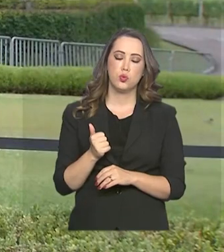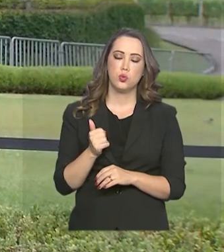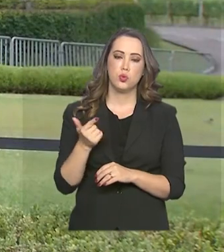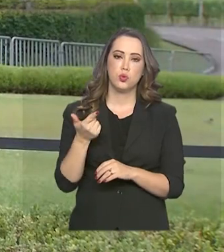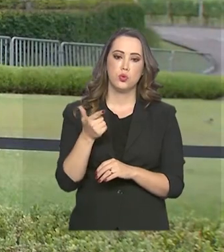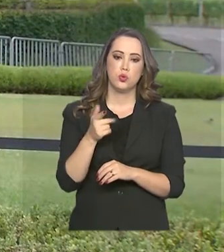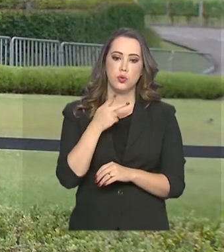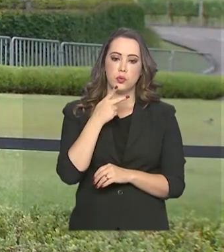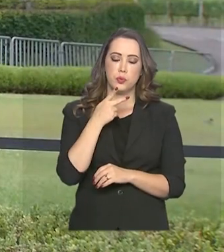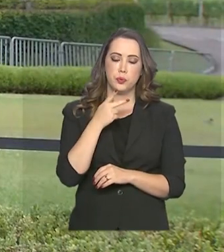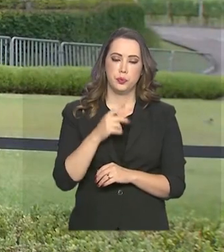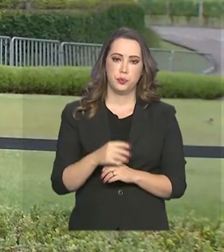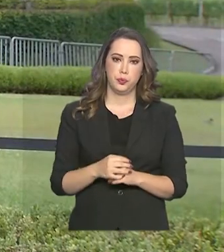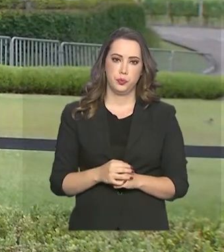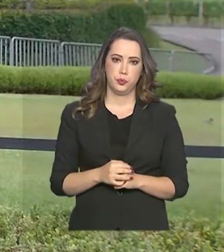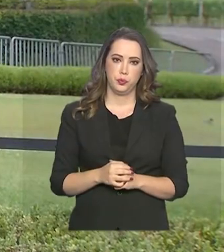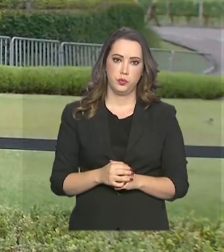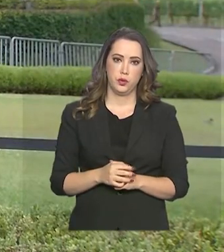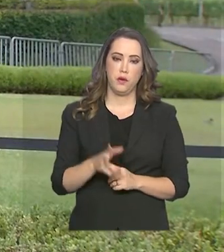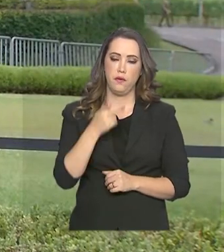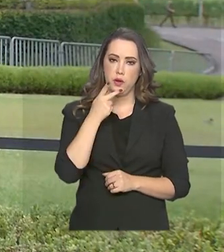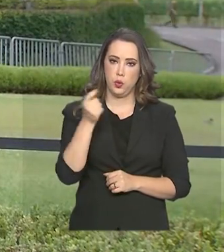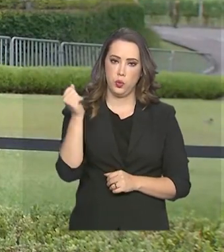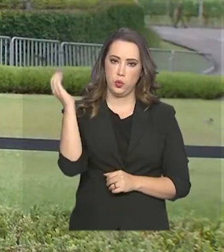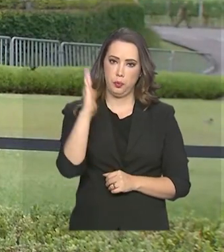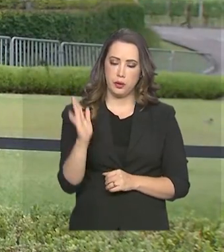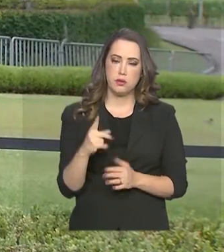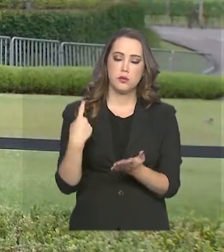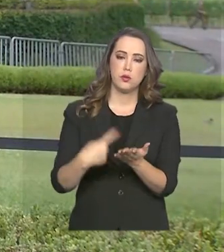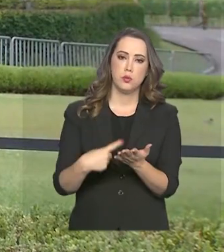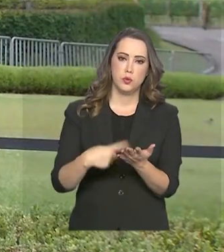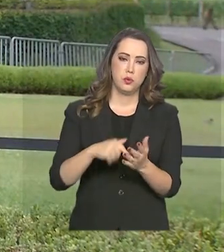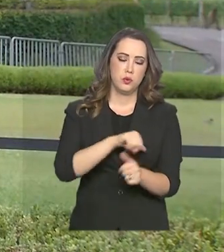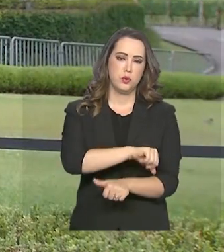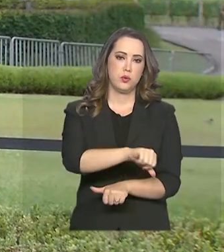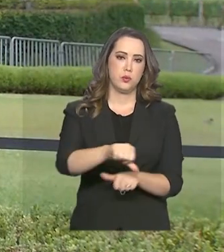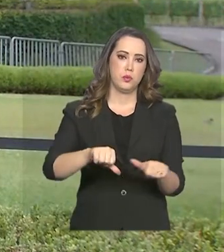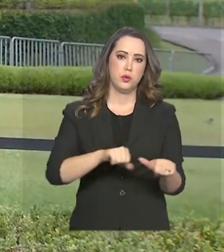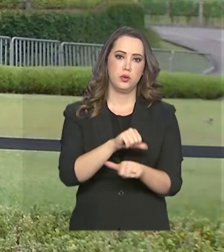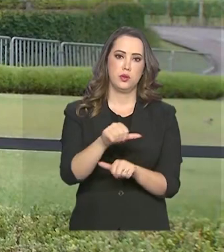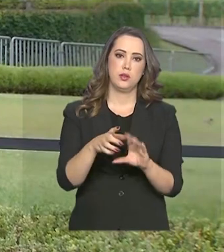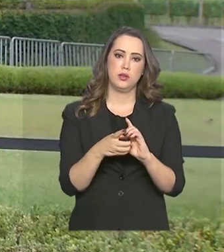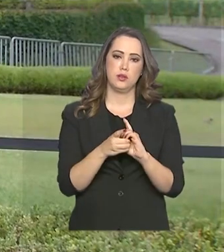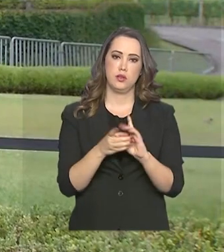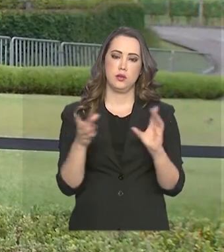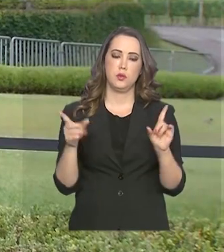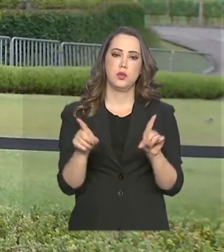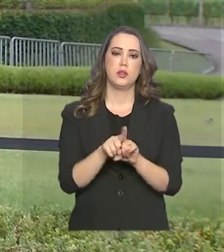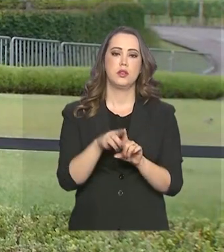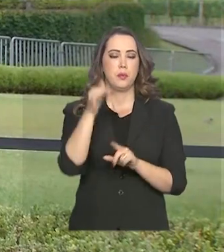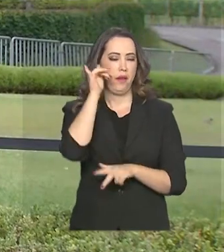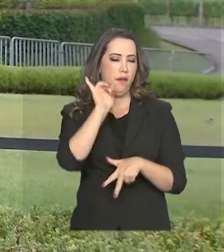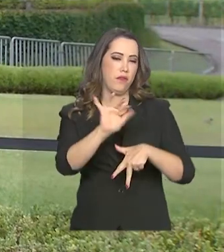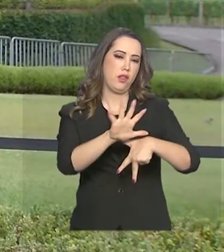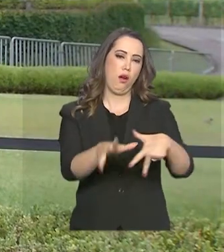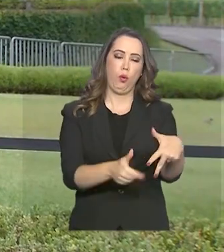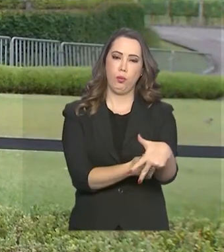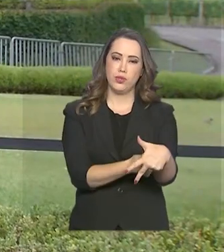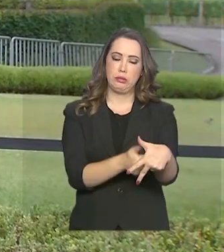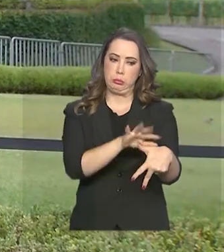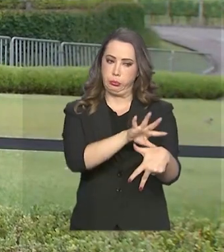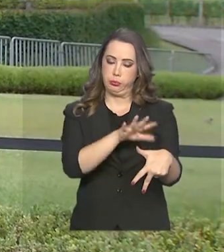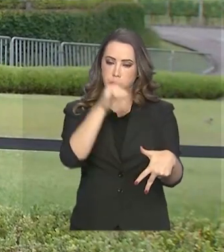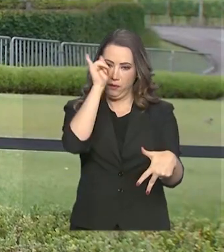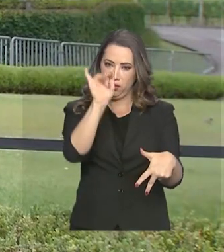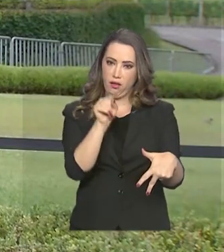Ele reforçou o compromisso do Brasil com a mudança à democracia e o combate à corrupção e disse que o